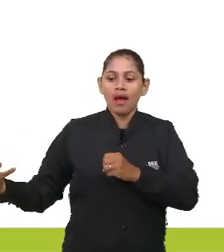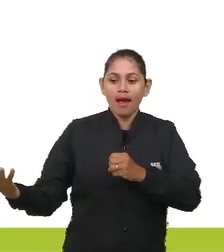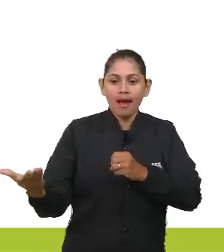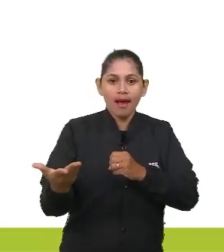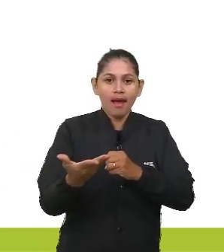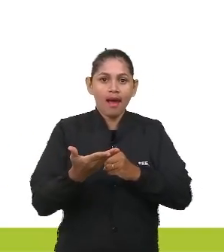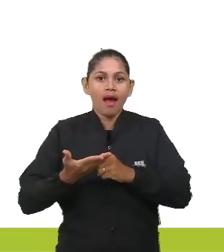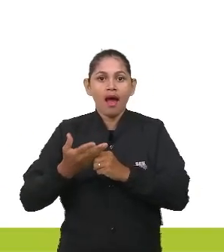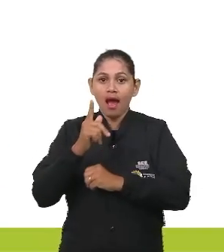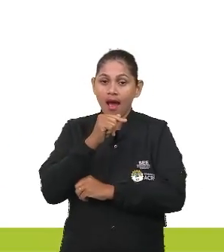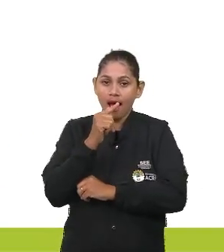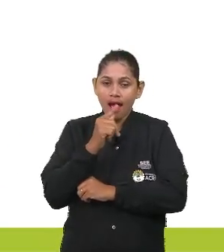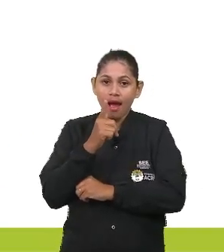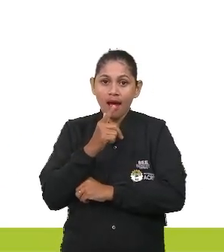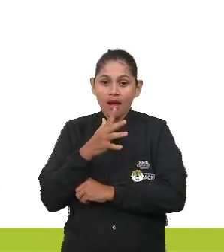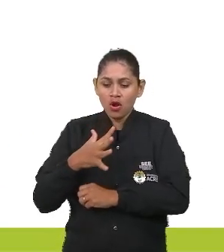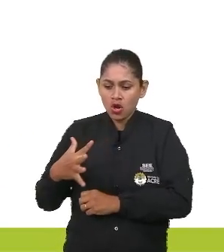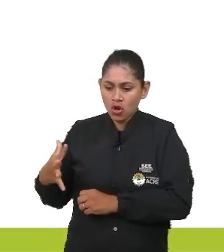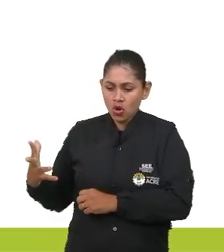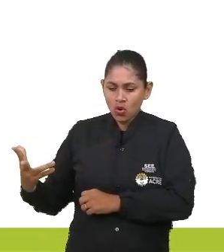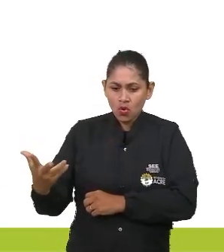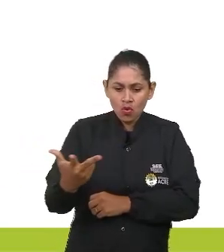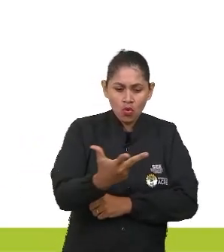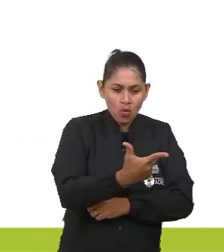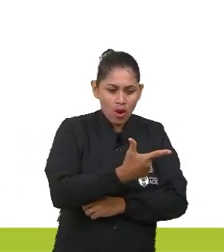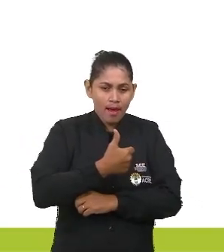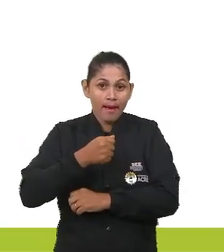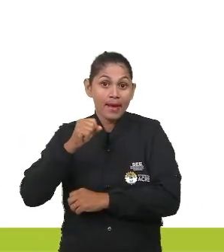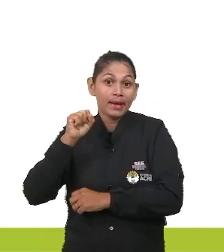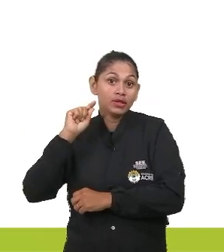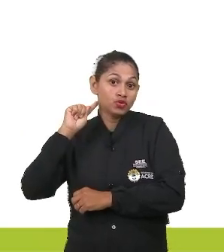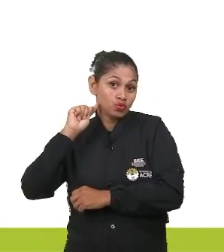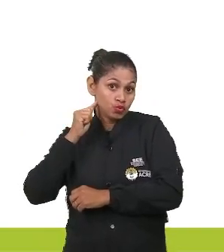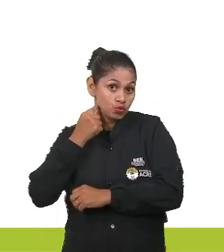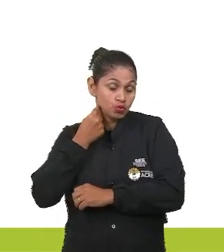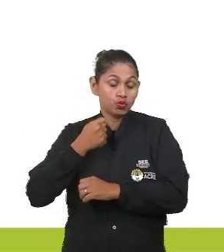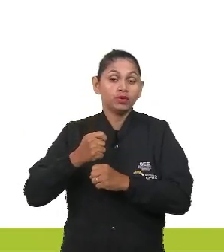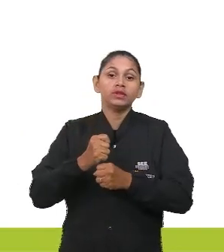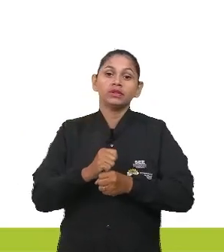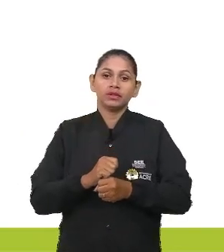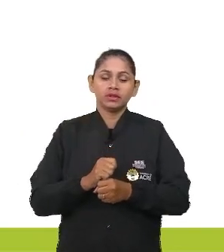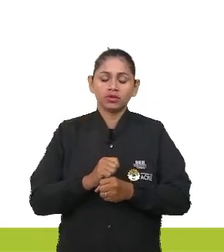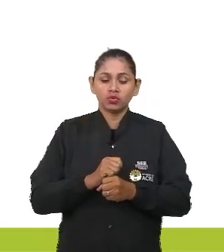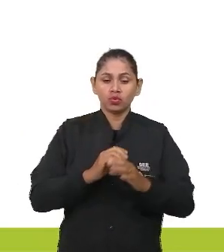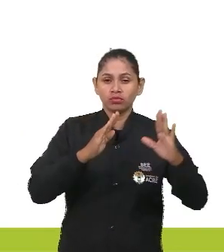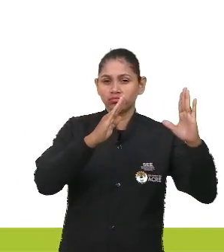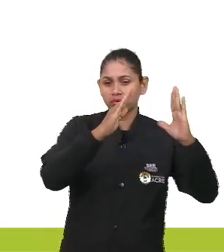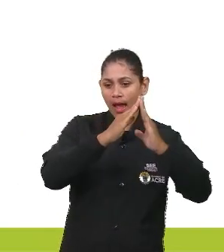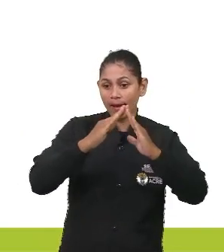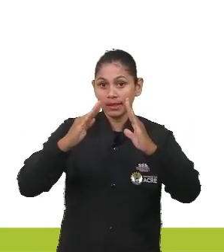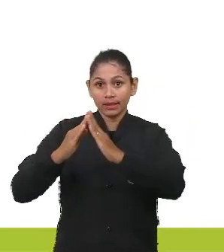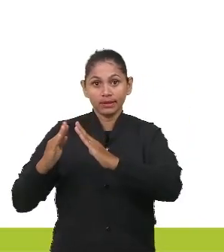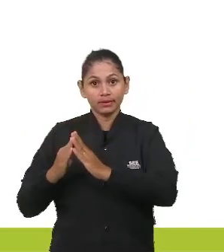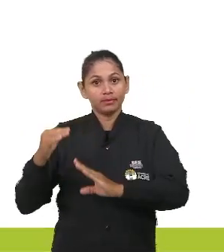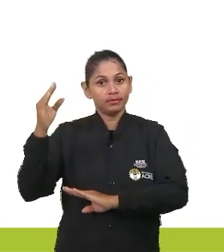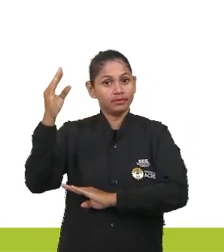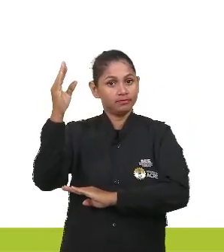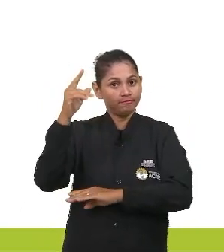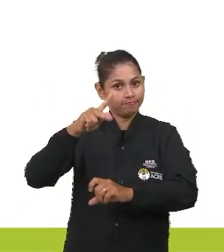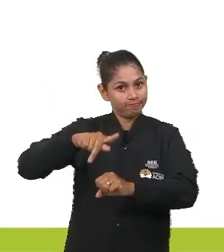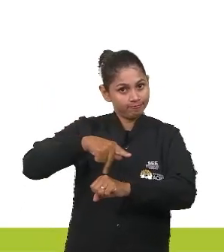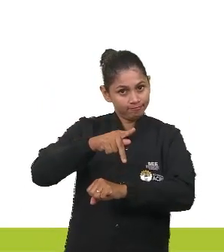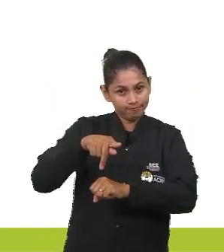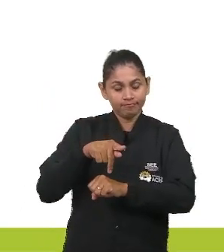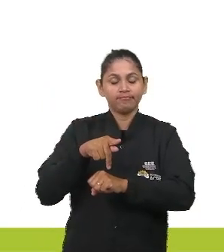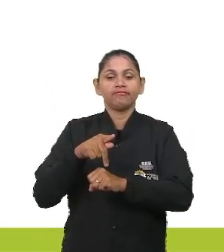e coleta e tratamento de esgoto a todos os lares do país. A meta do Plano Nacional de